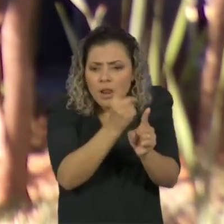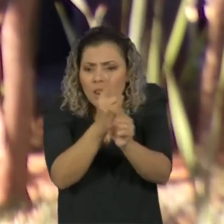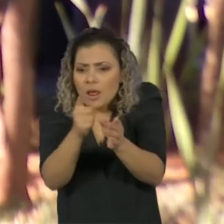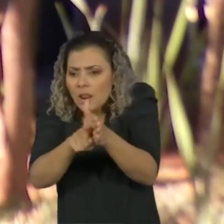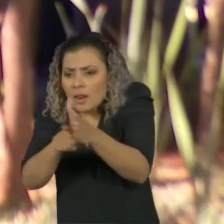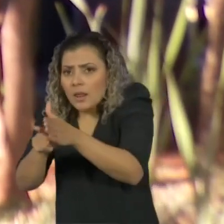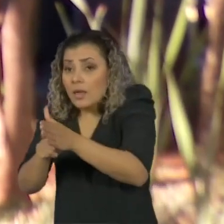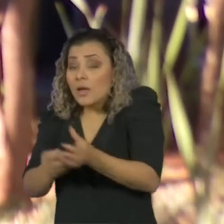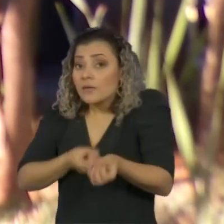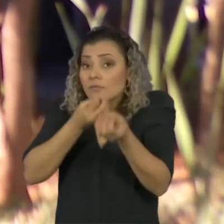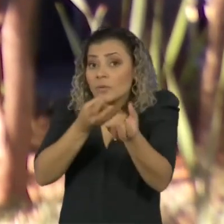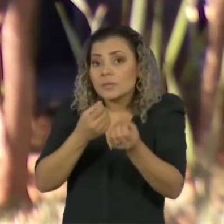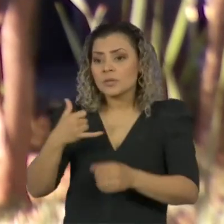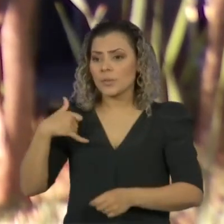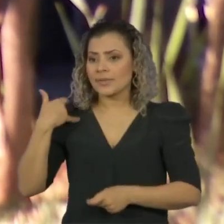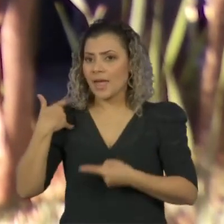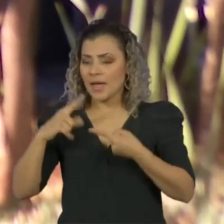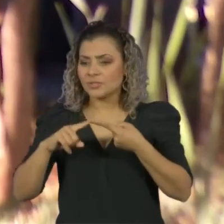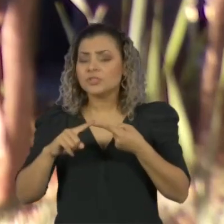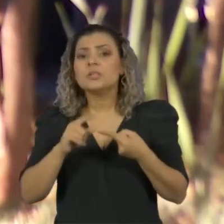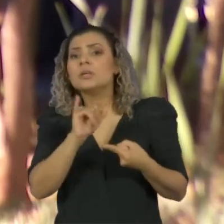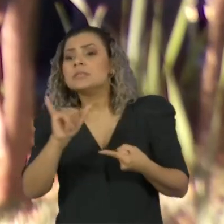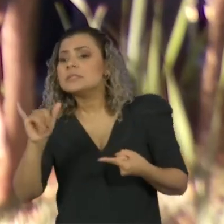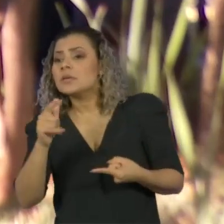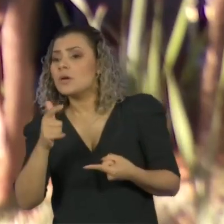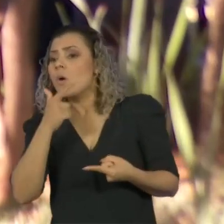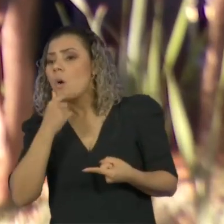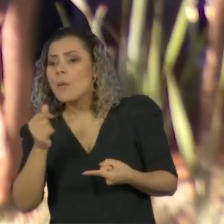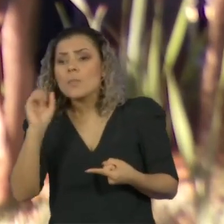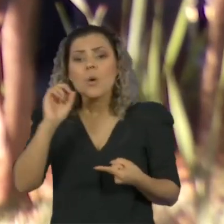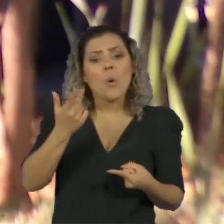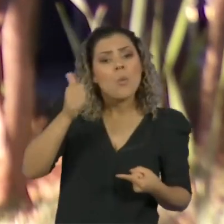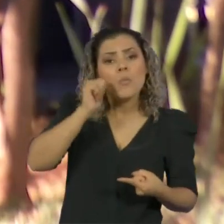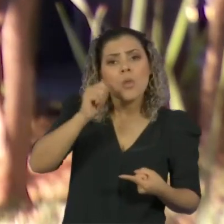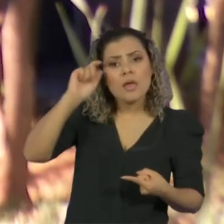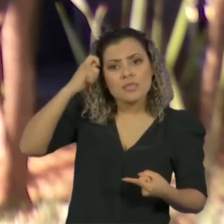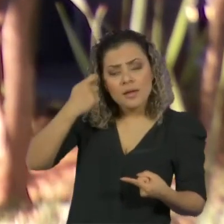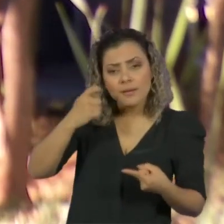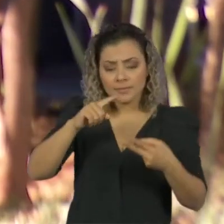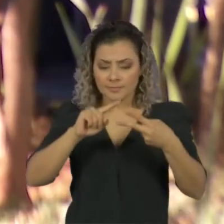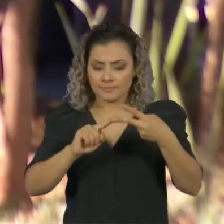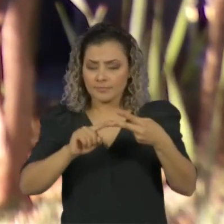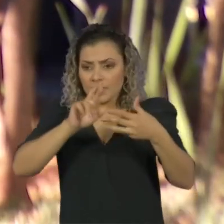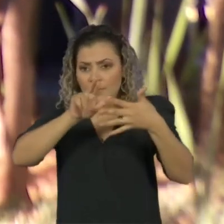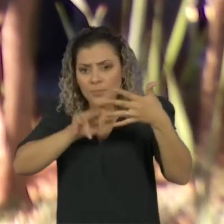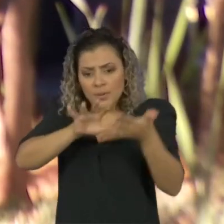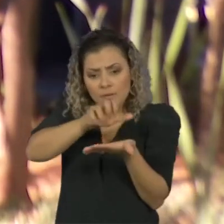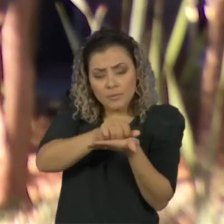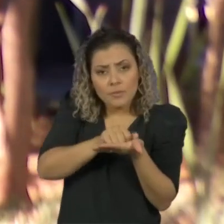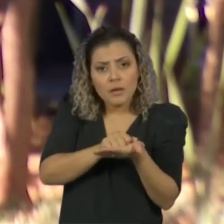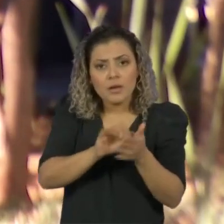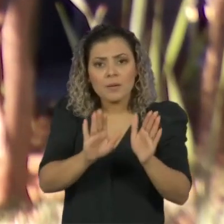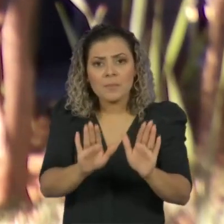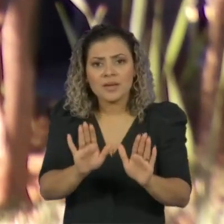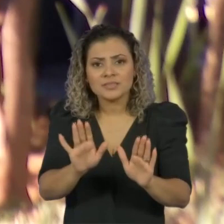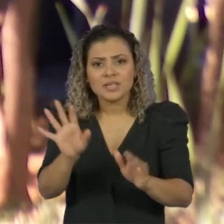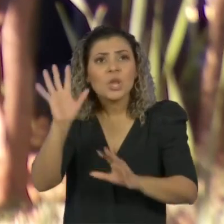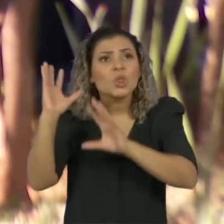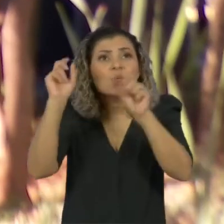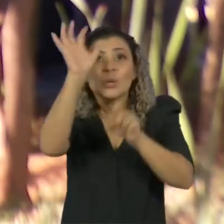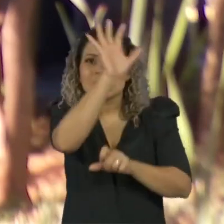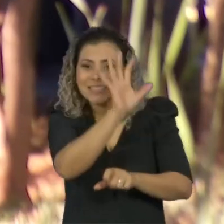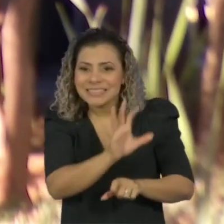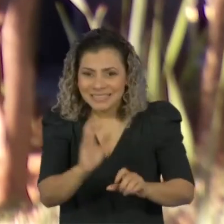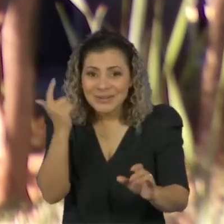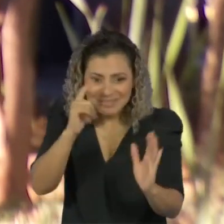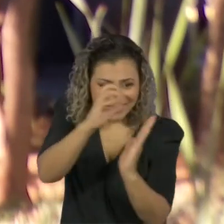Informações como idade e sexo do paciente são constantes, mas somente oito estados registram a raça das vítimas,